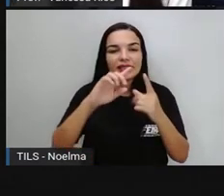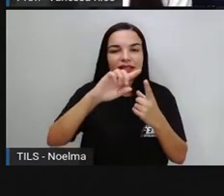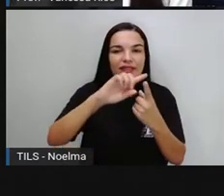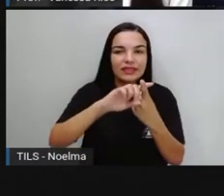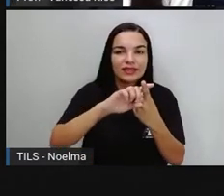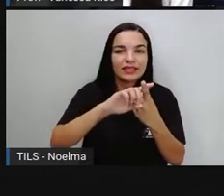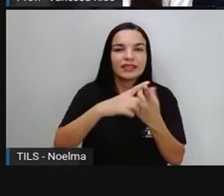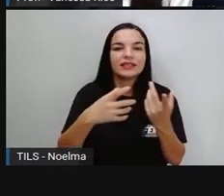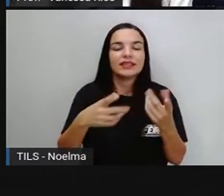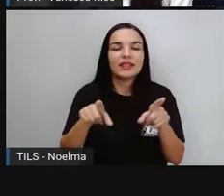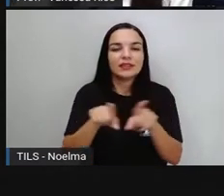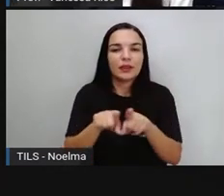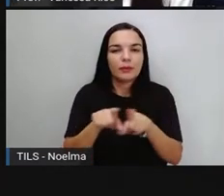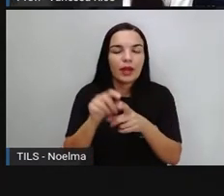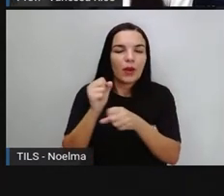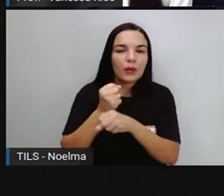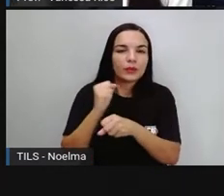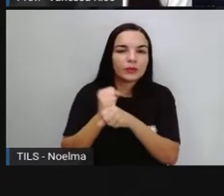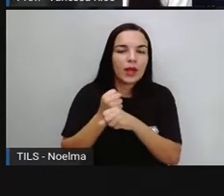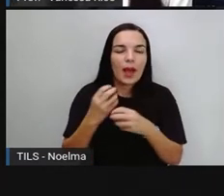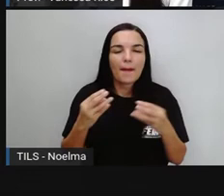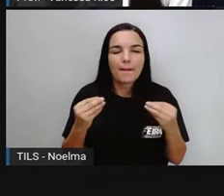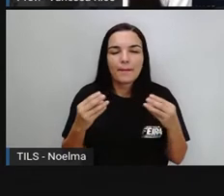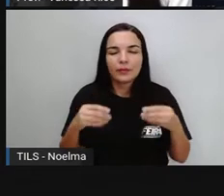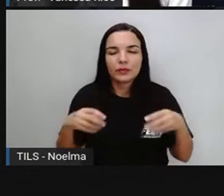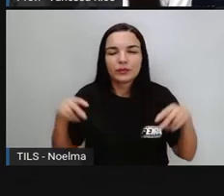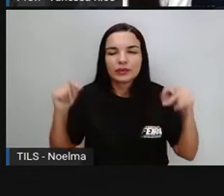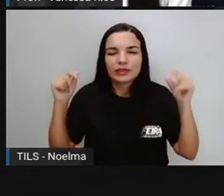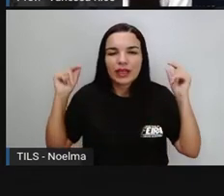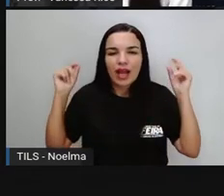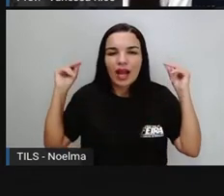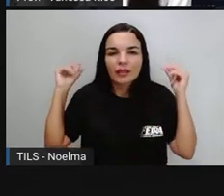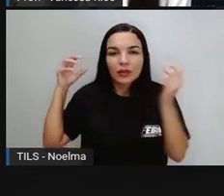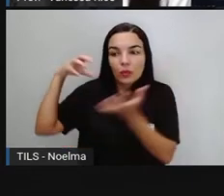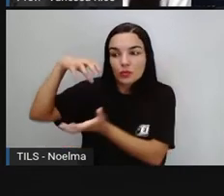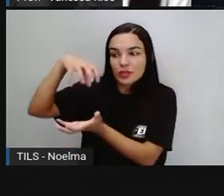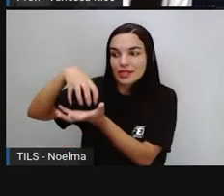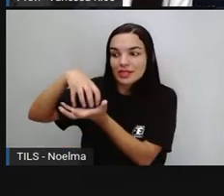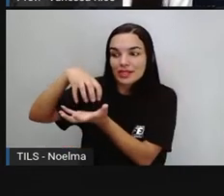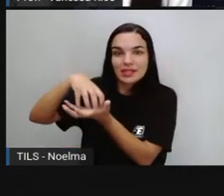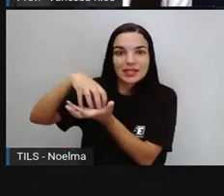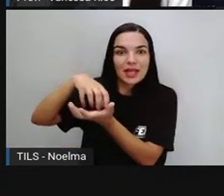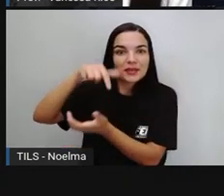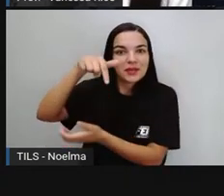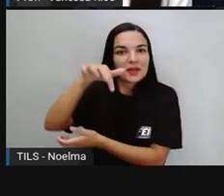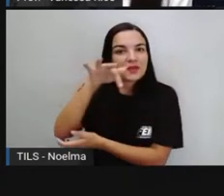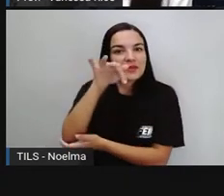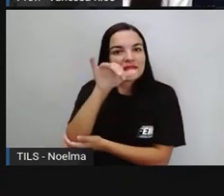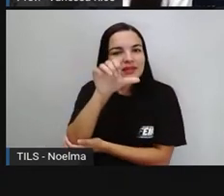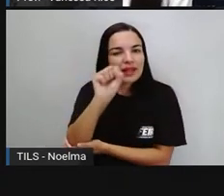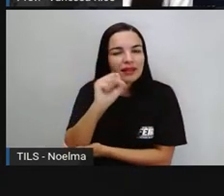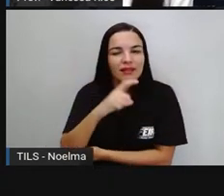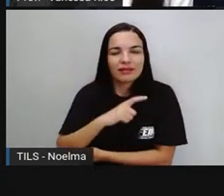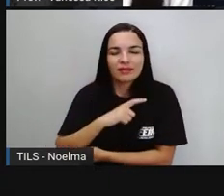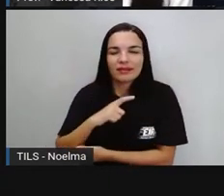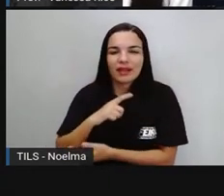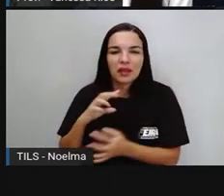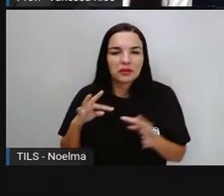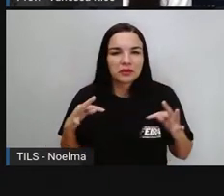construída há muitos anos, né? Está aí na região central de Feira de Santana e também traz toda a beleza, né?